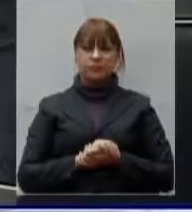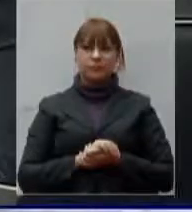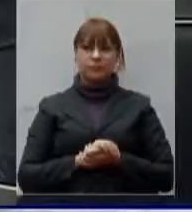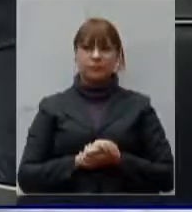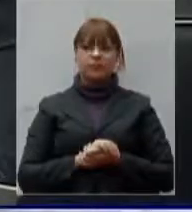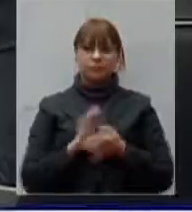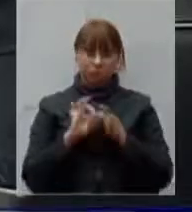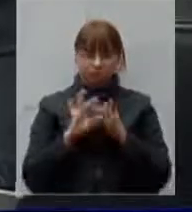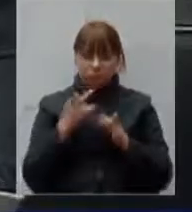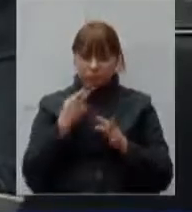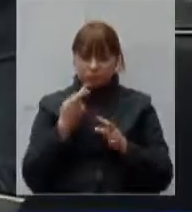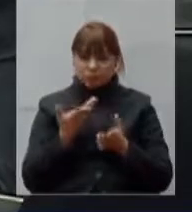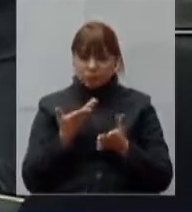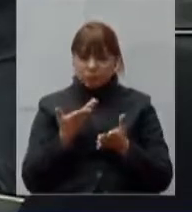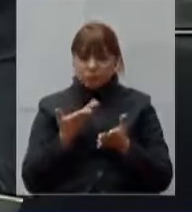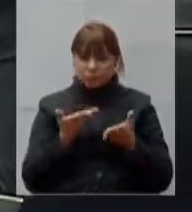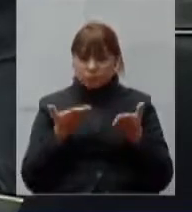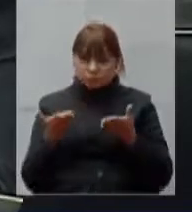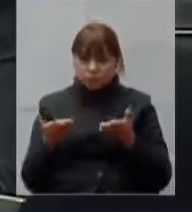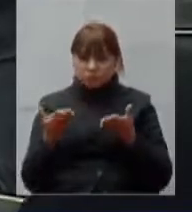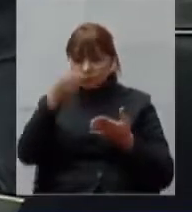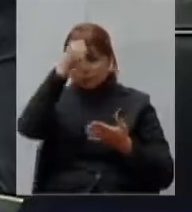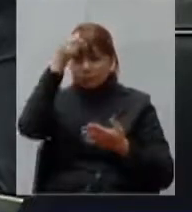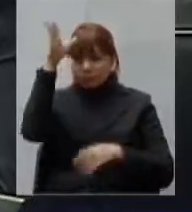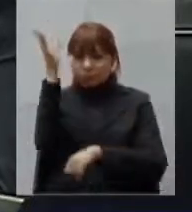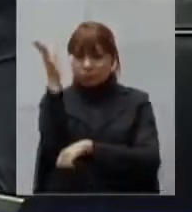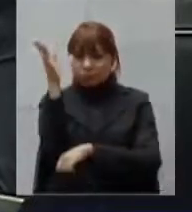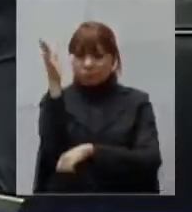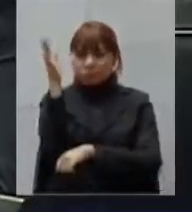Pode falar, prefeito. Com a palavra o prefeito de Patinga.